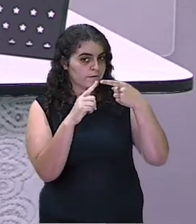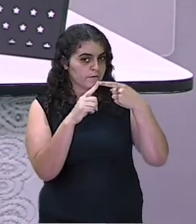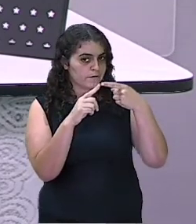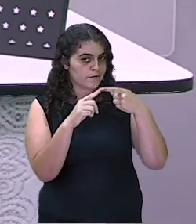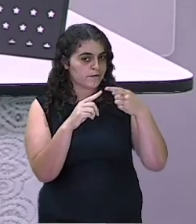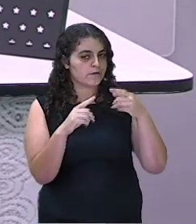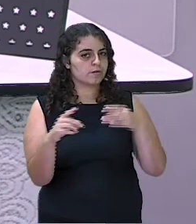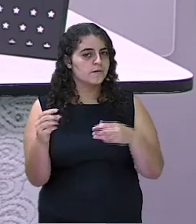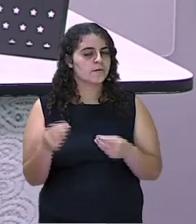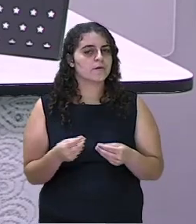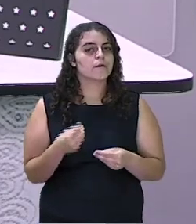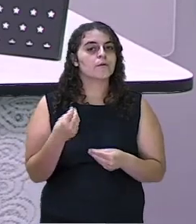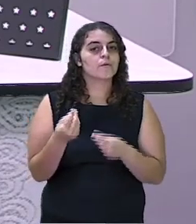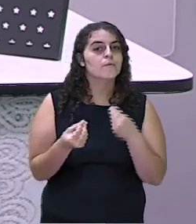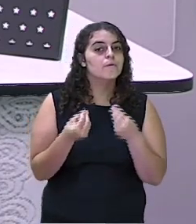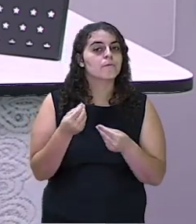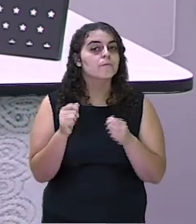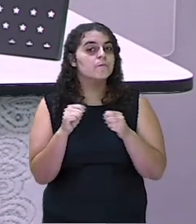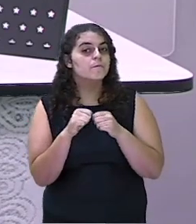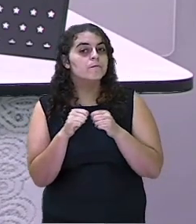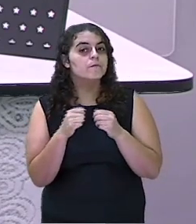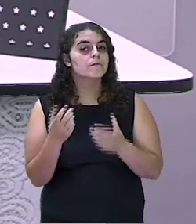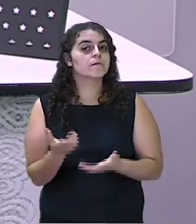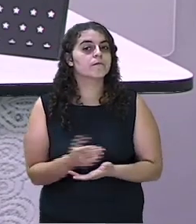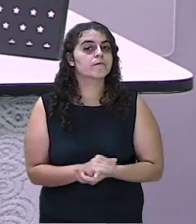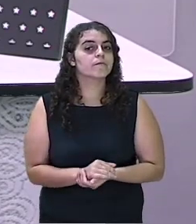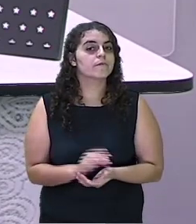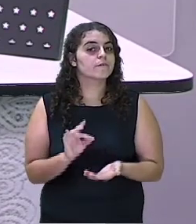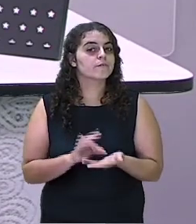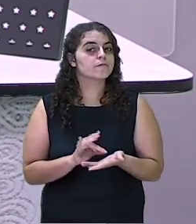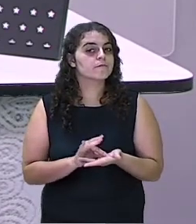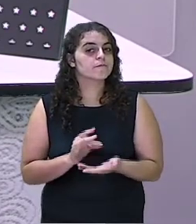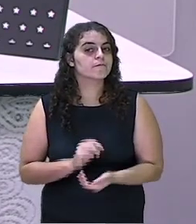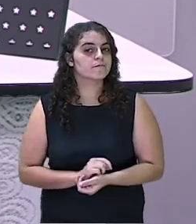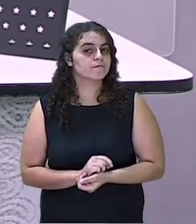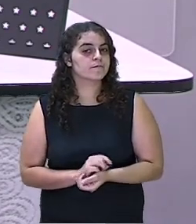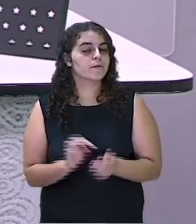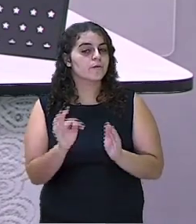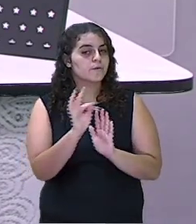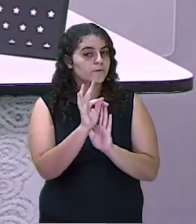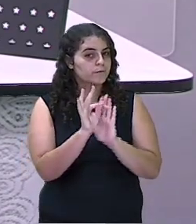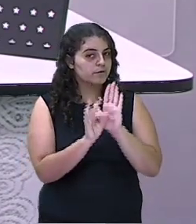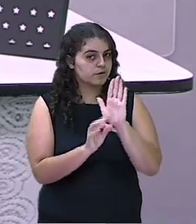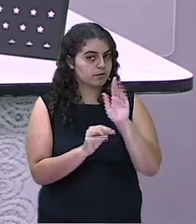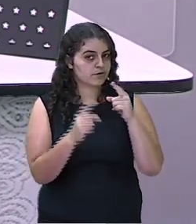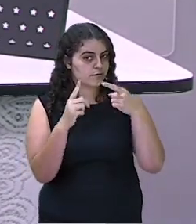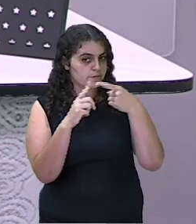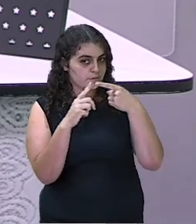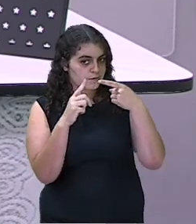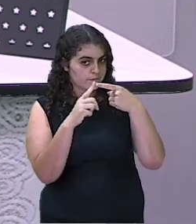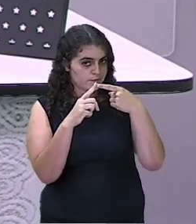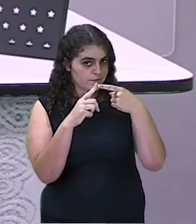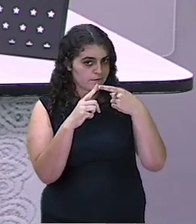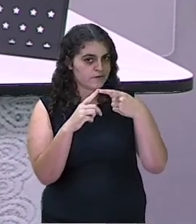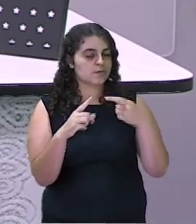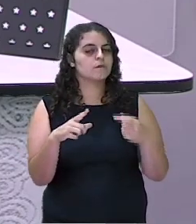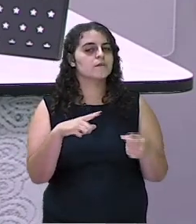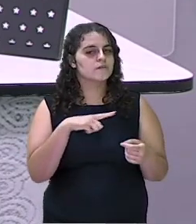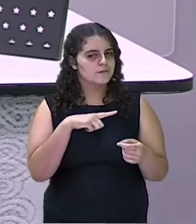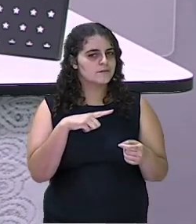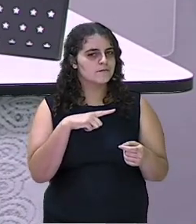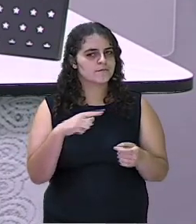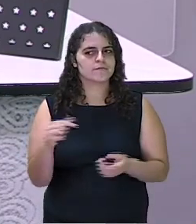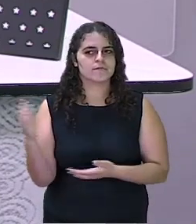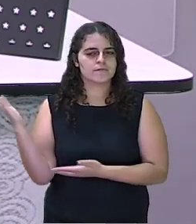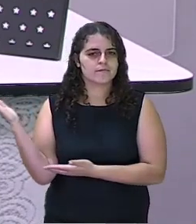é o modo de fazer, não é mesmo? Então, o texto 1 possui passo a